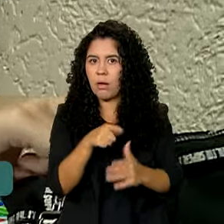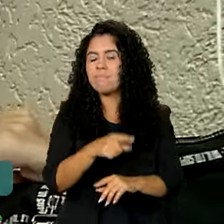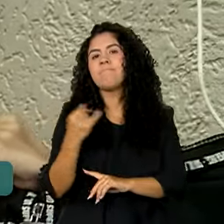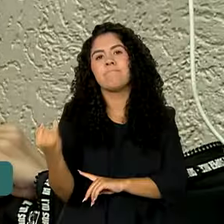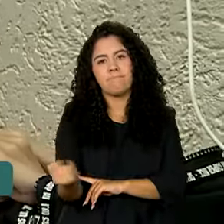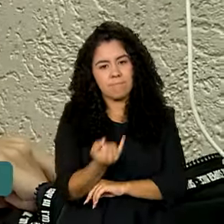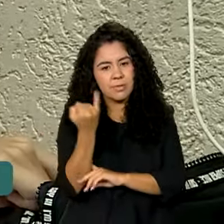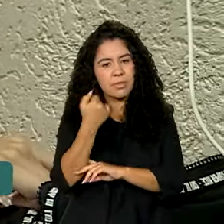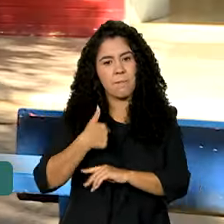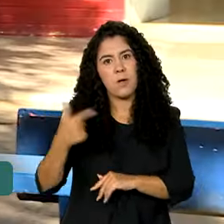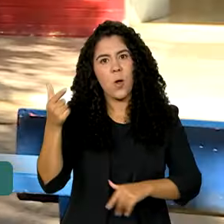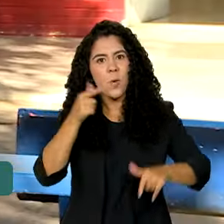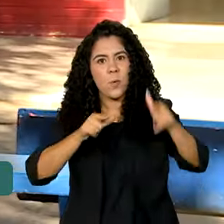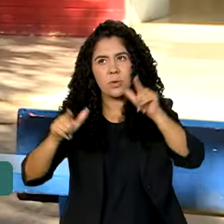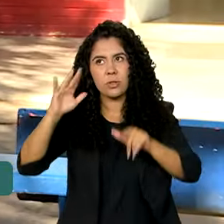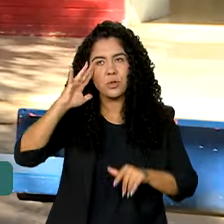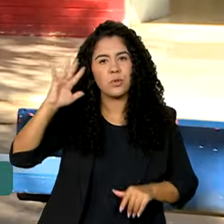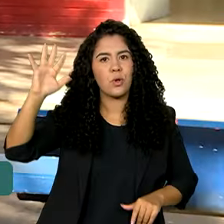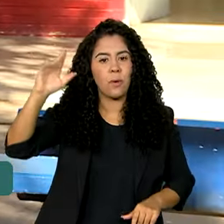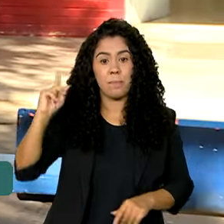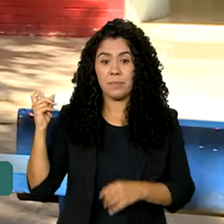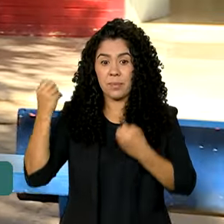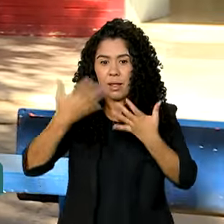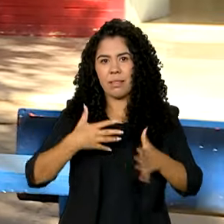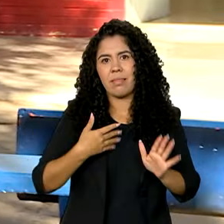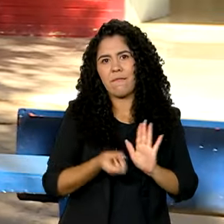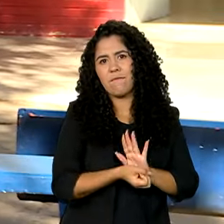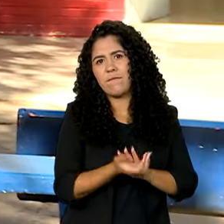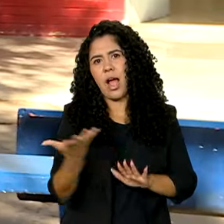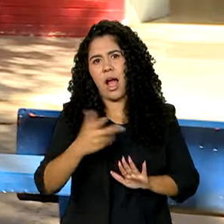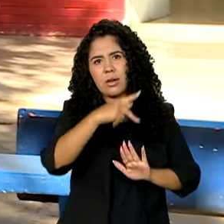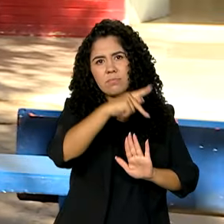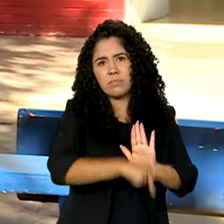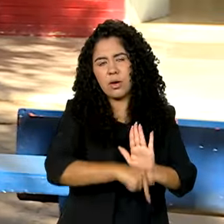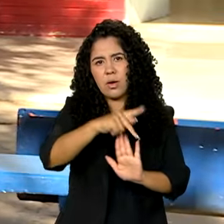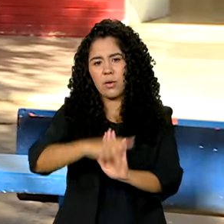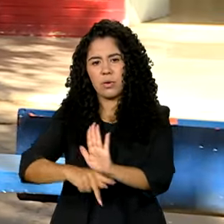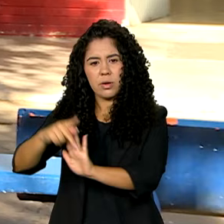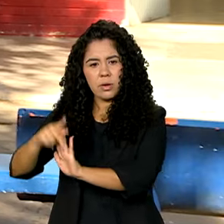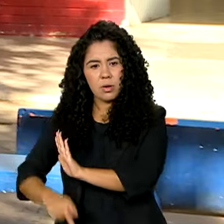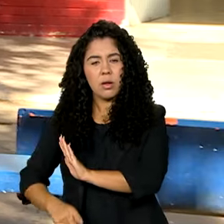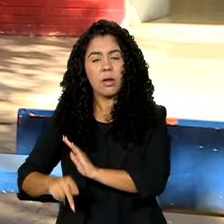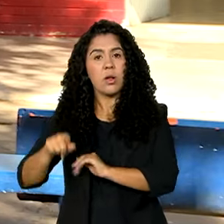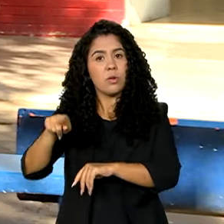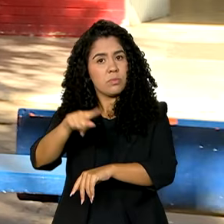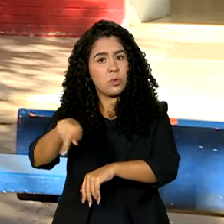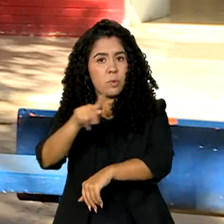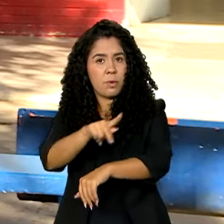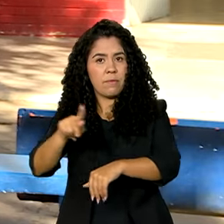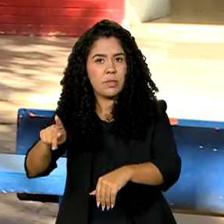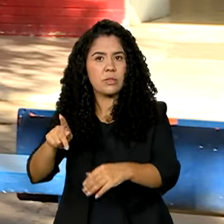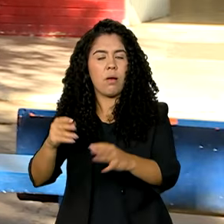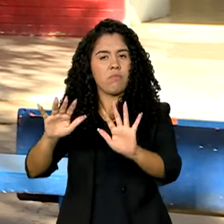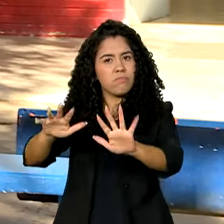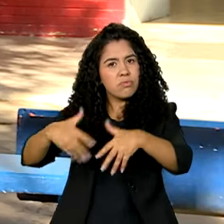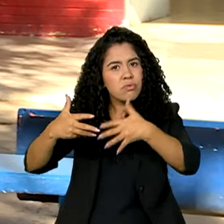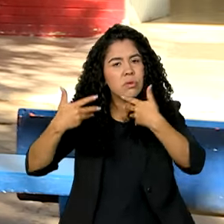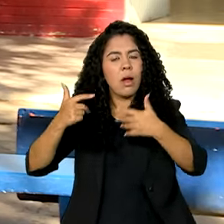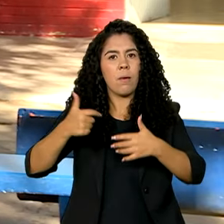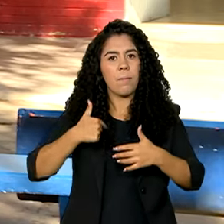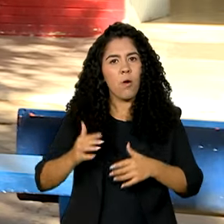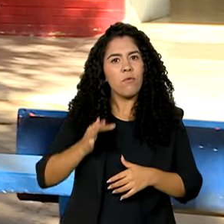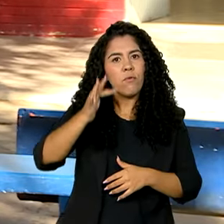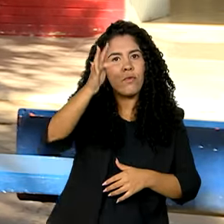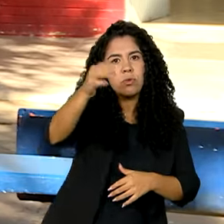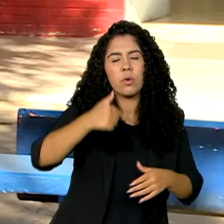para realizá-los. Nós temos muitos projetos e os projetos, os professores preparam a gente para a vida, eles preparam a gente a fazer redações para